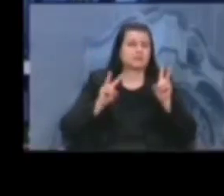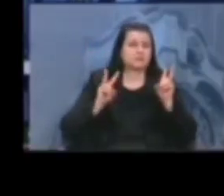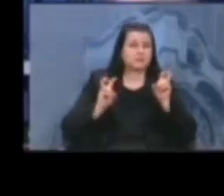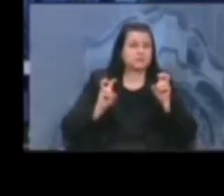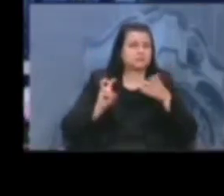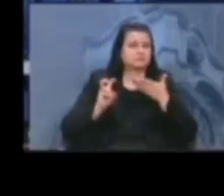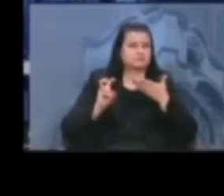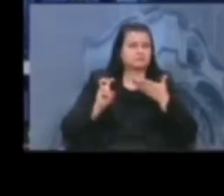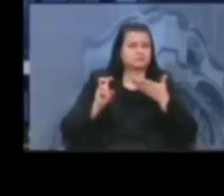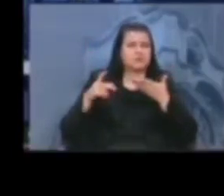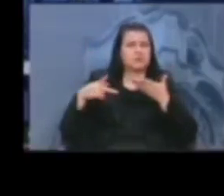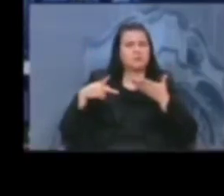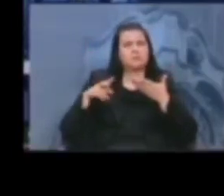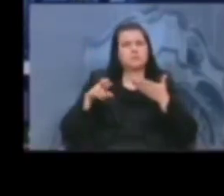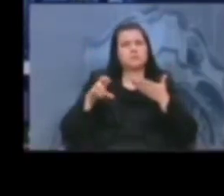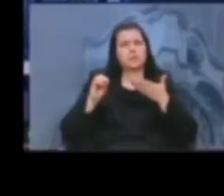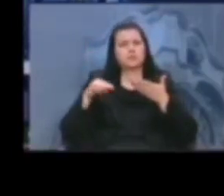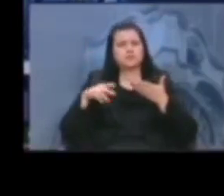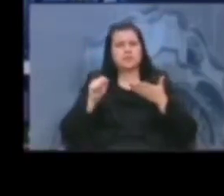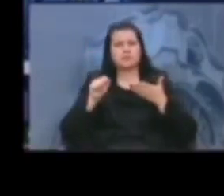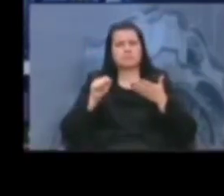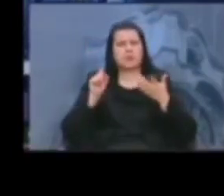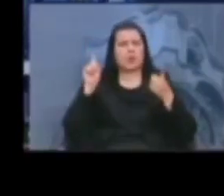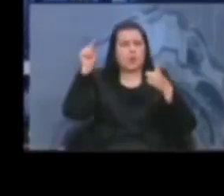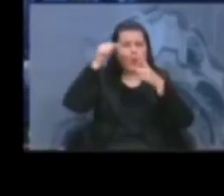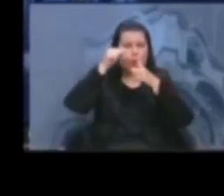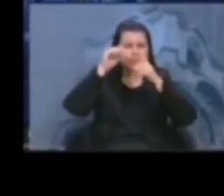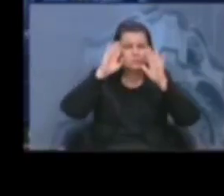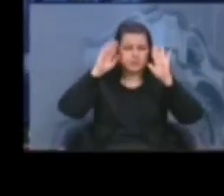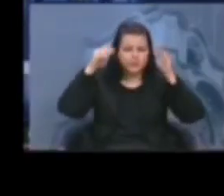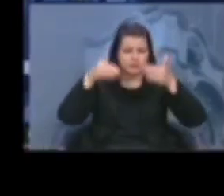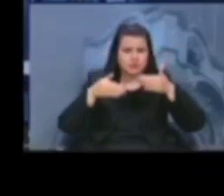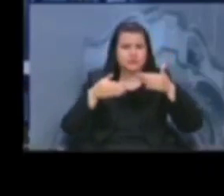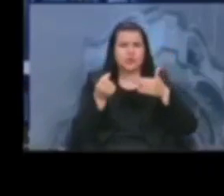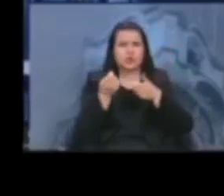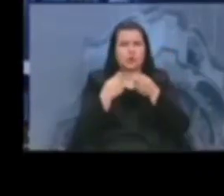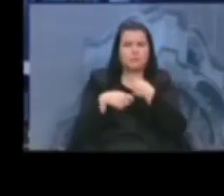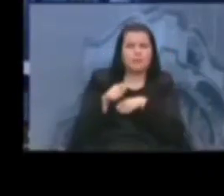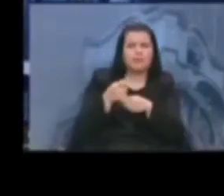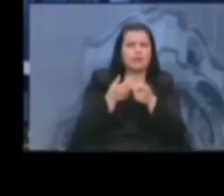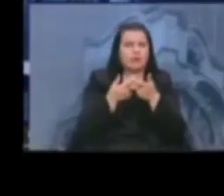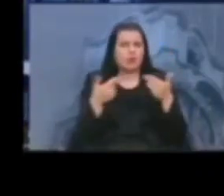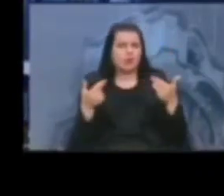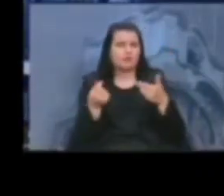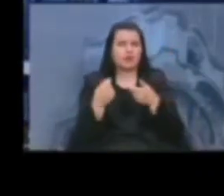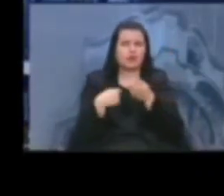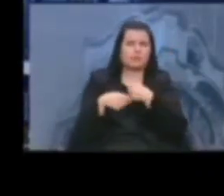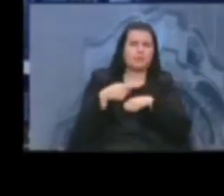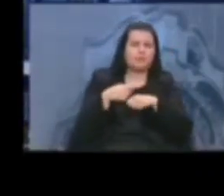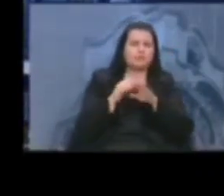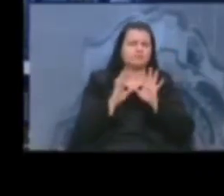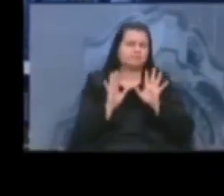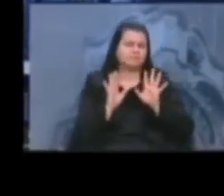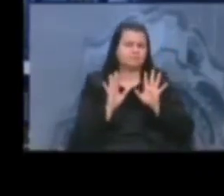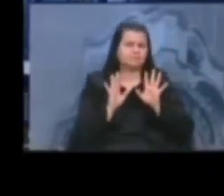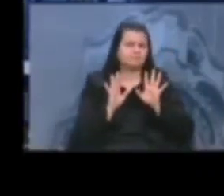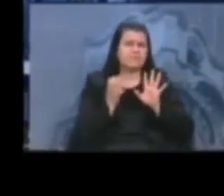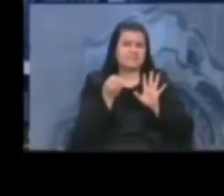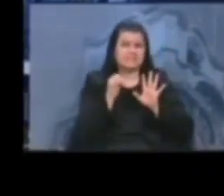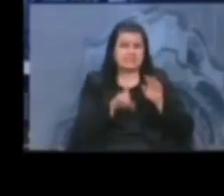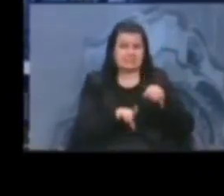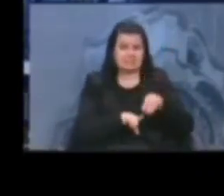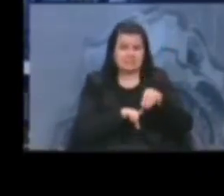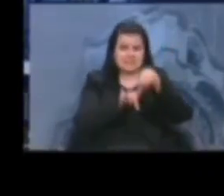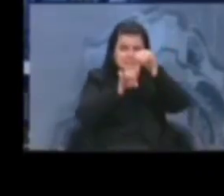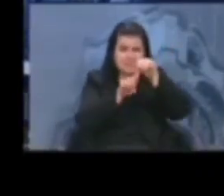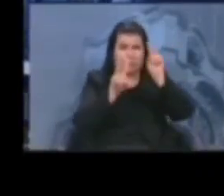que visa a economia aqui, que a Previdência vai economizar em outros aspectos. Então, se a economia é a pauta